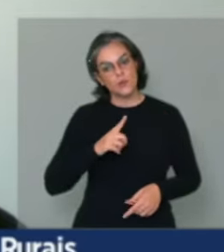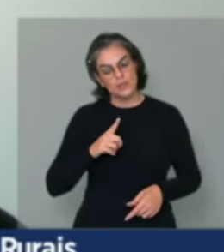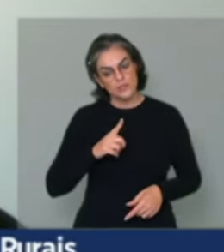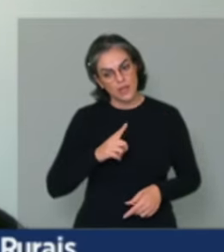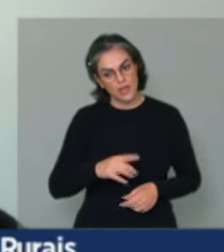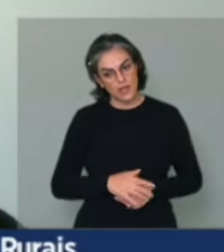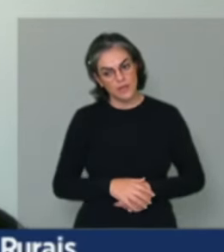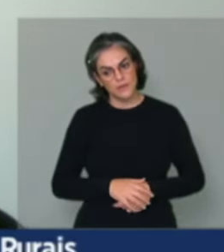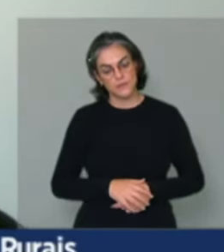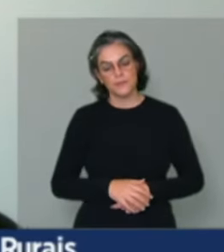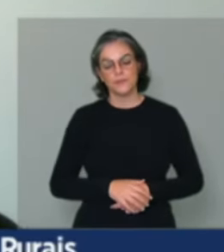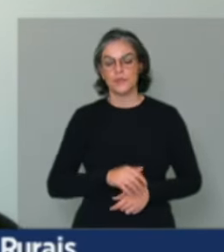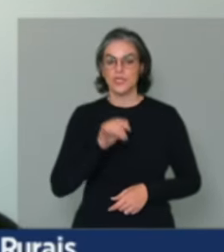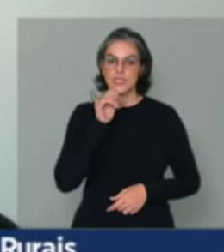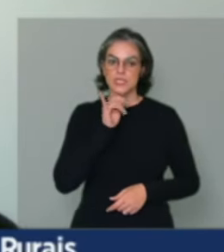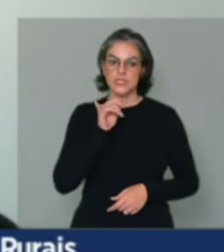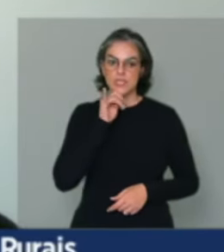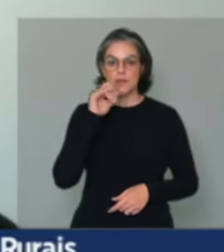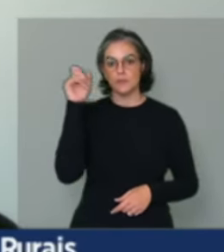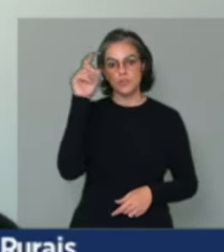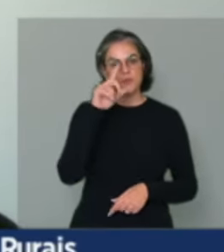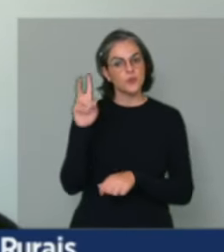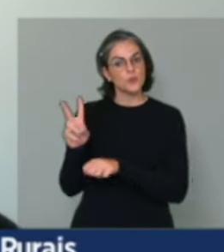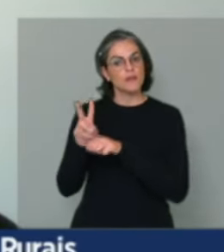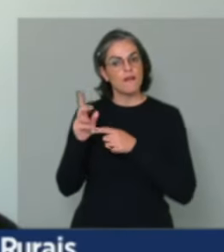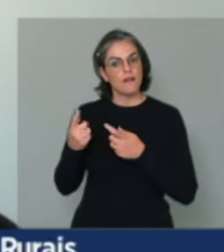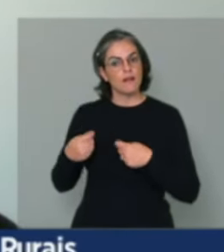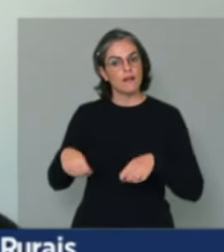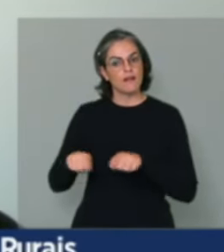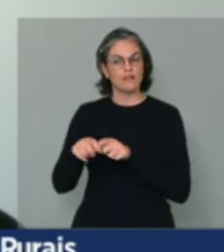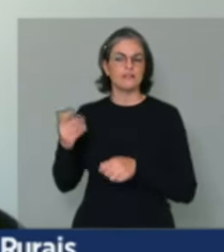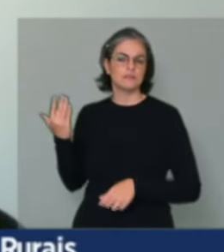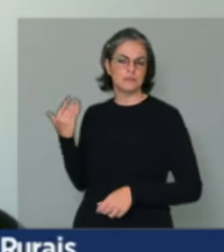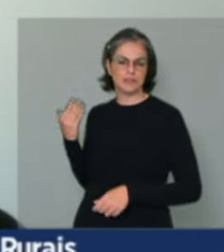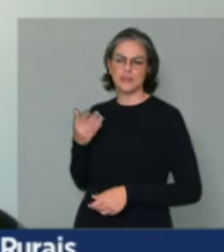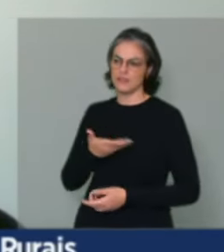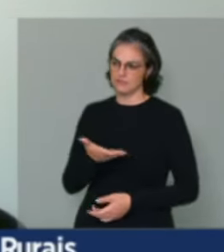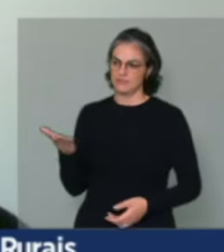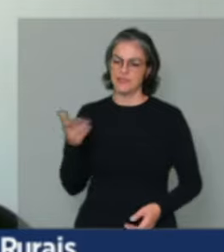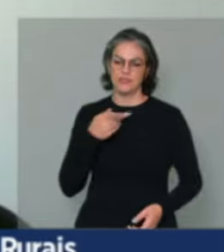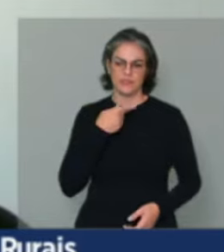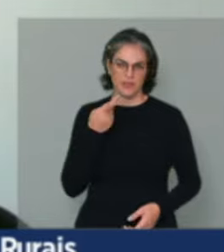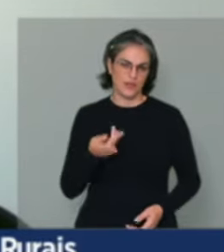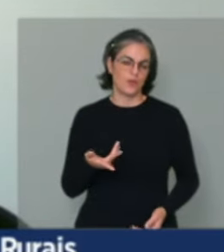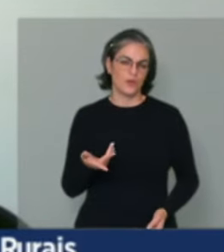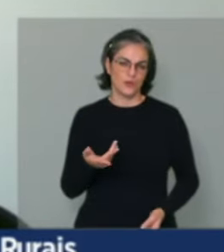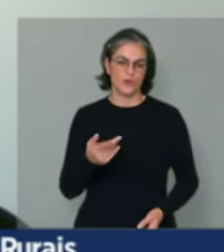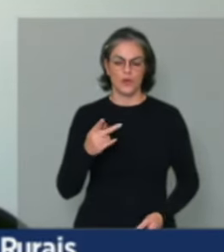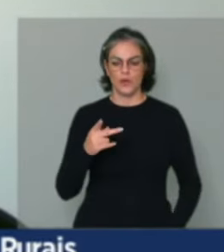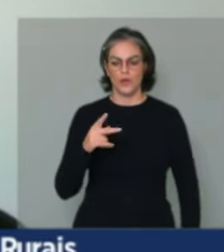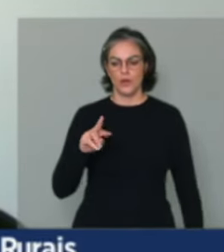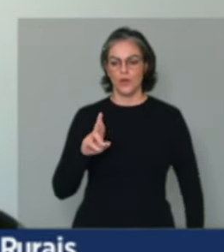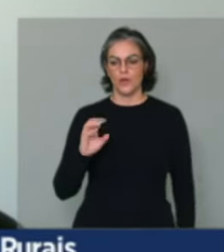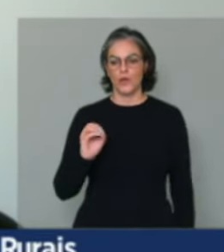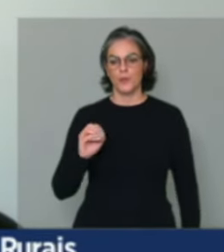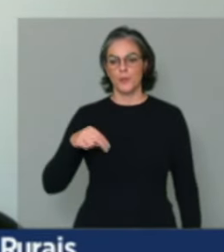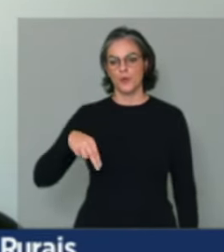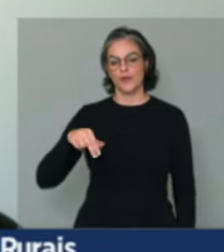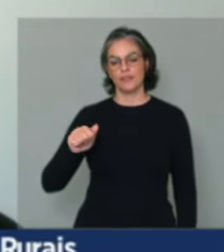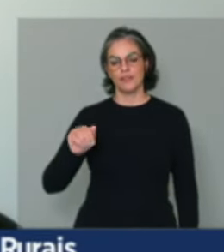como bem já foi colocado pelas pessoas que me antecederam. Então, o Pronaf, que nós temos